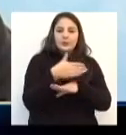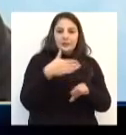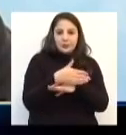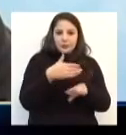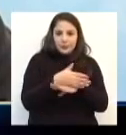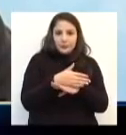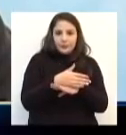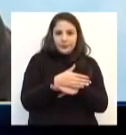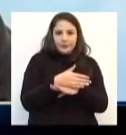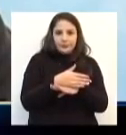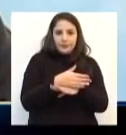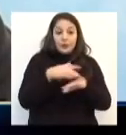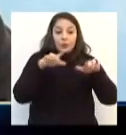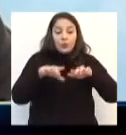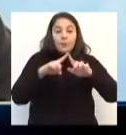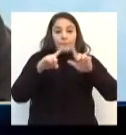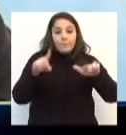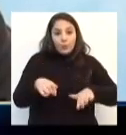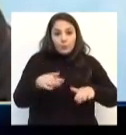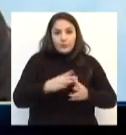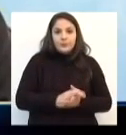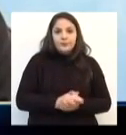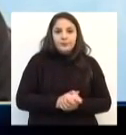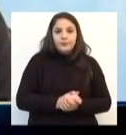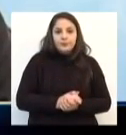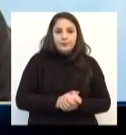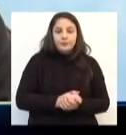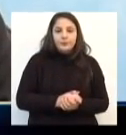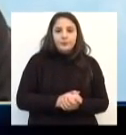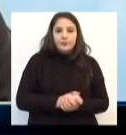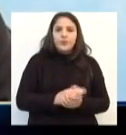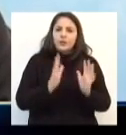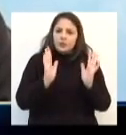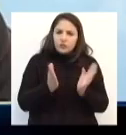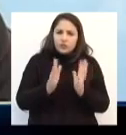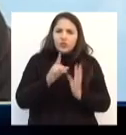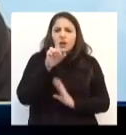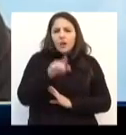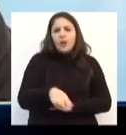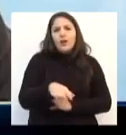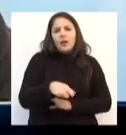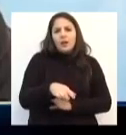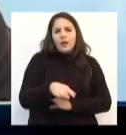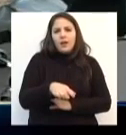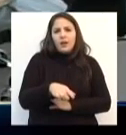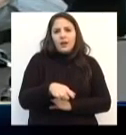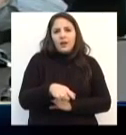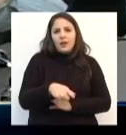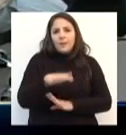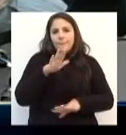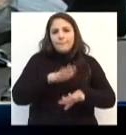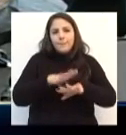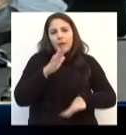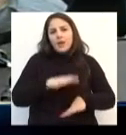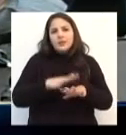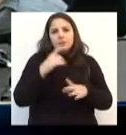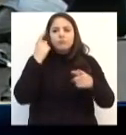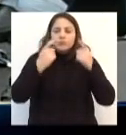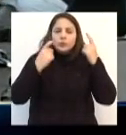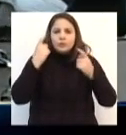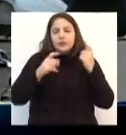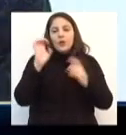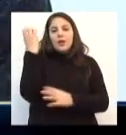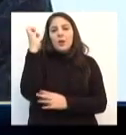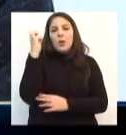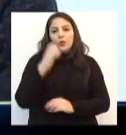gente participa de muitos editais públicos, que já é uma questão bem... Eles pontuam a mais quem tem a preocupação